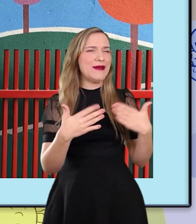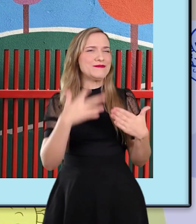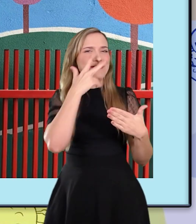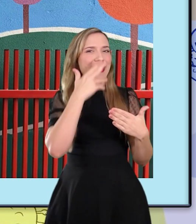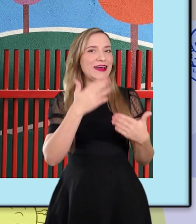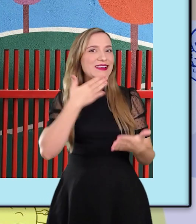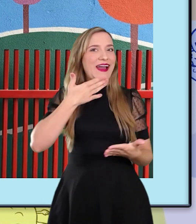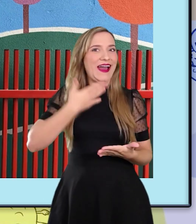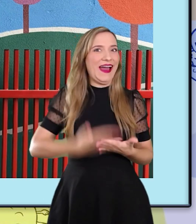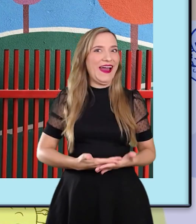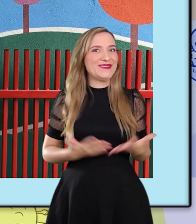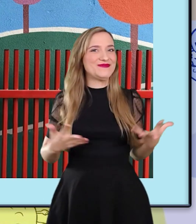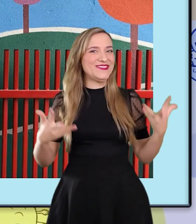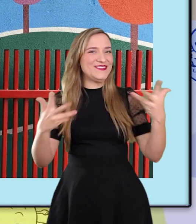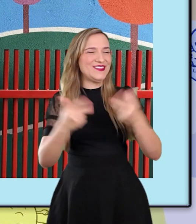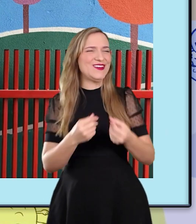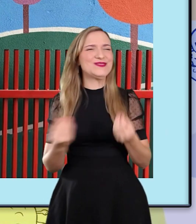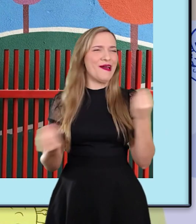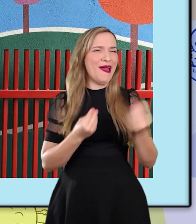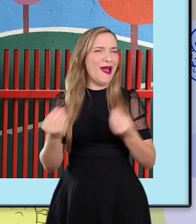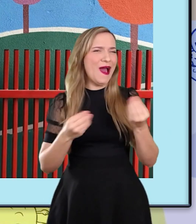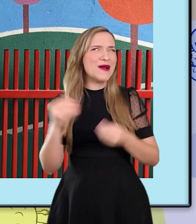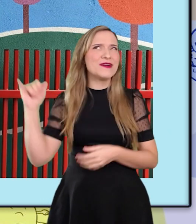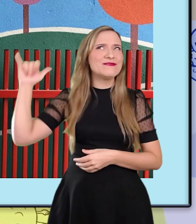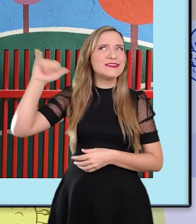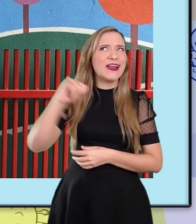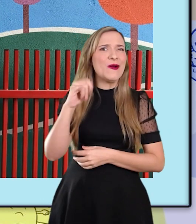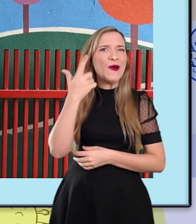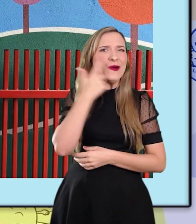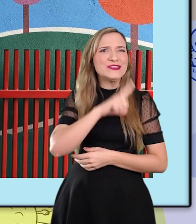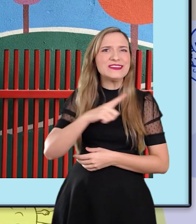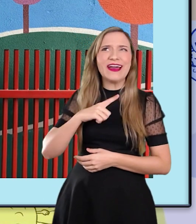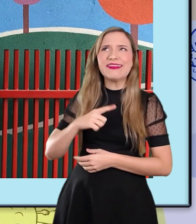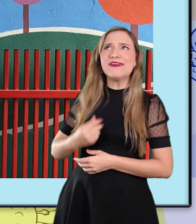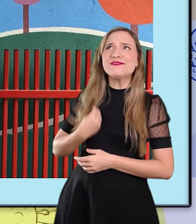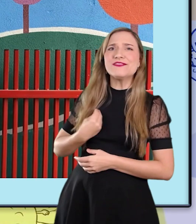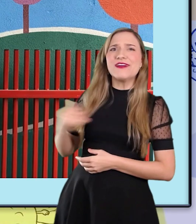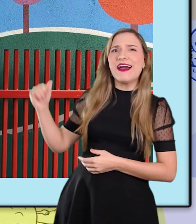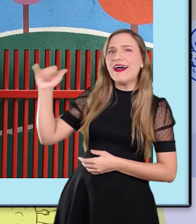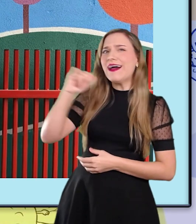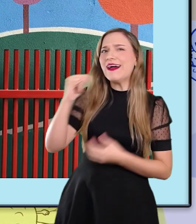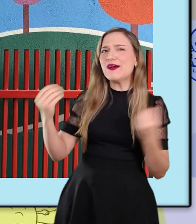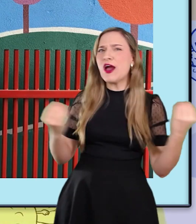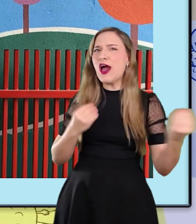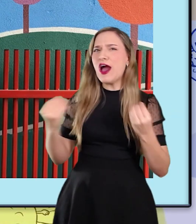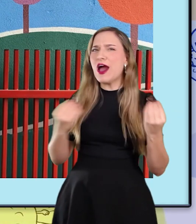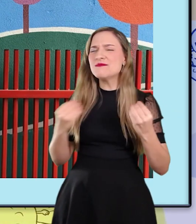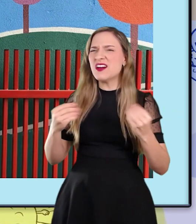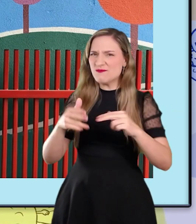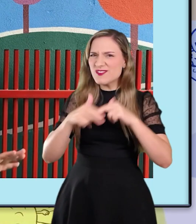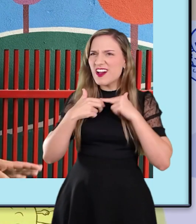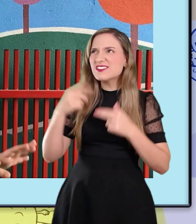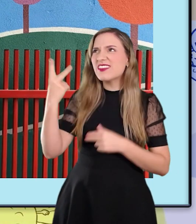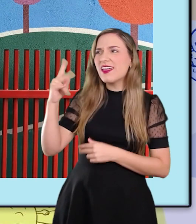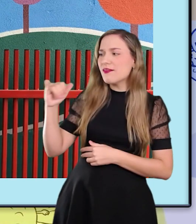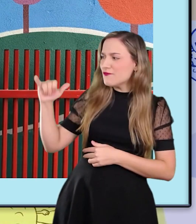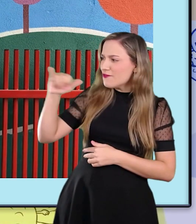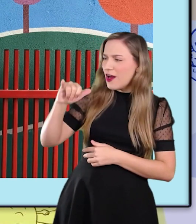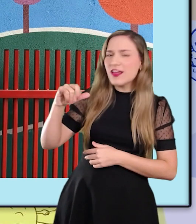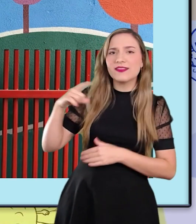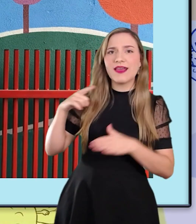surpresa. Como será que o avião consegue voar? Ah, ele voa porque tem